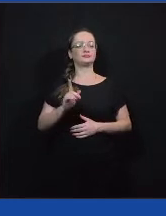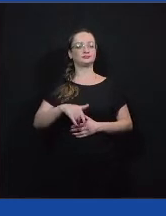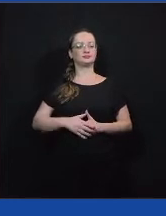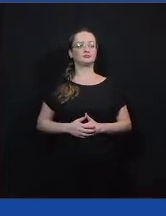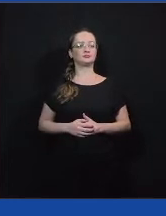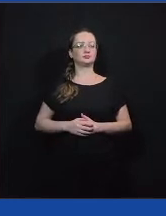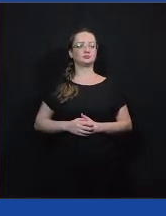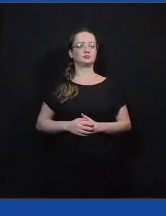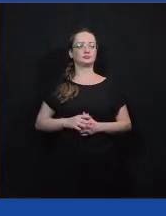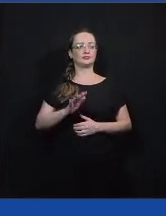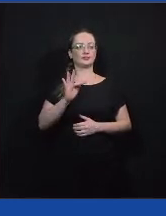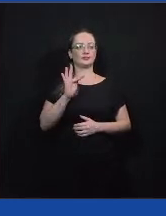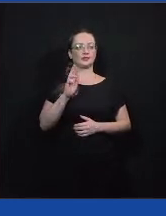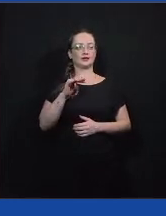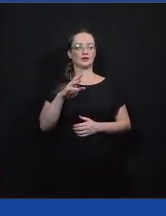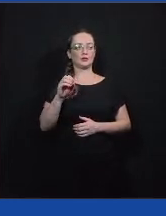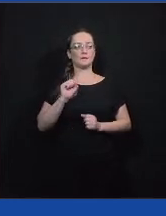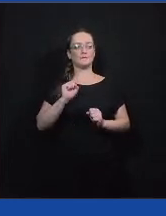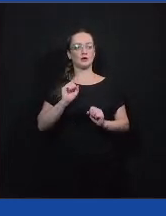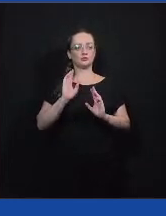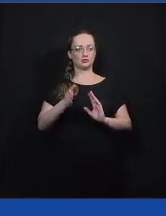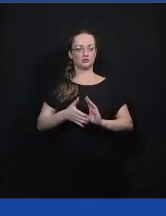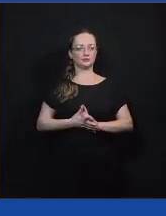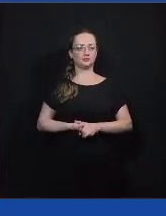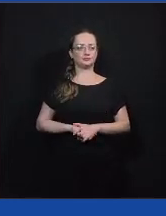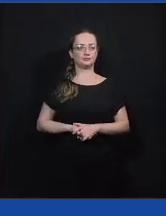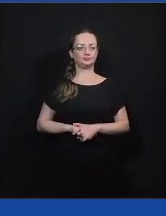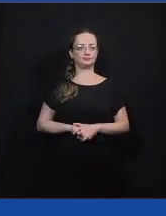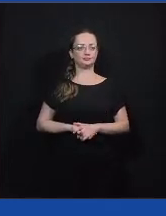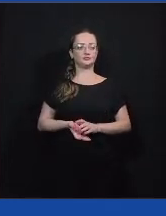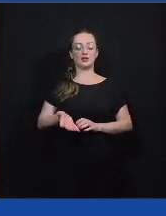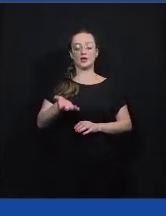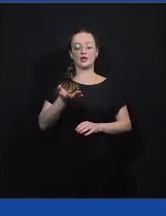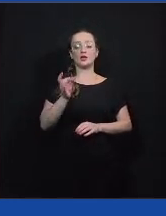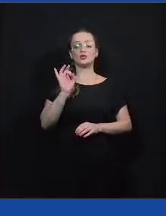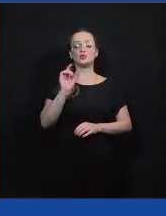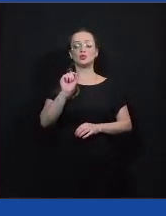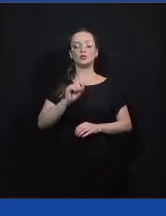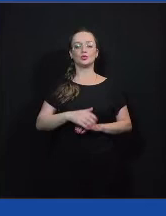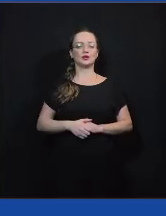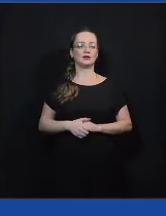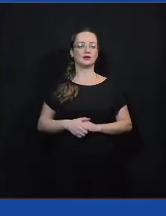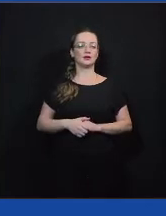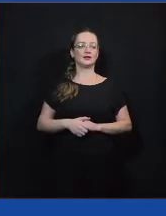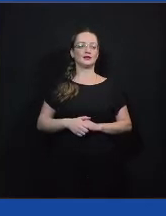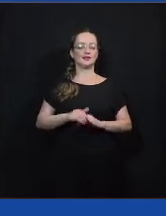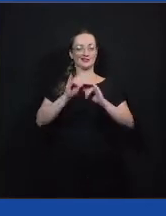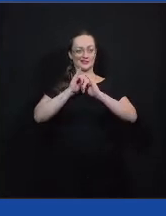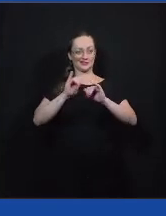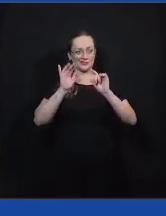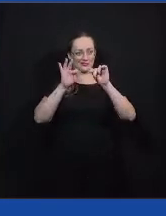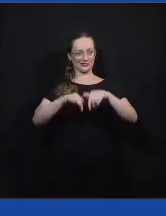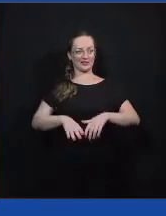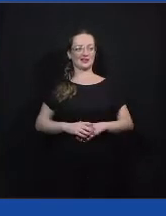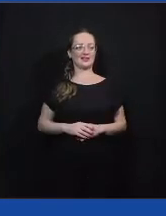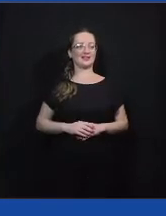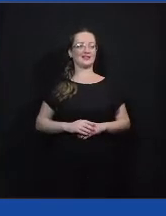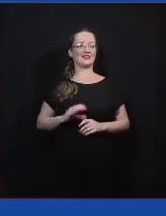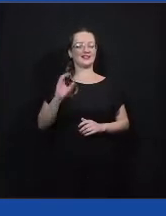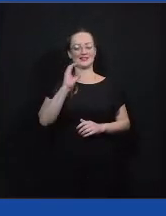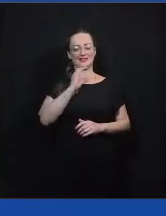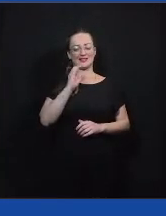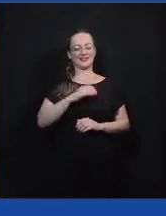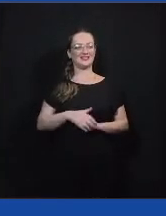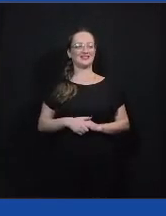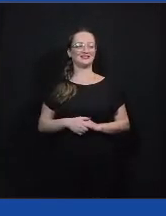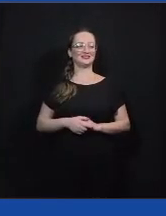Fernando, posso já anunciar? Você vai fazer isso? Eu queria só dar um spoiler aqui rapidinho. Eu acho que tem... Não, volta